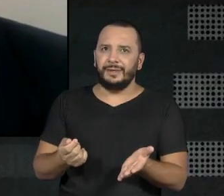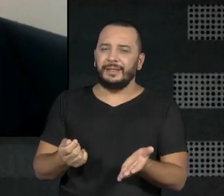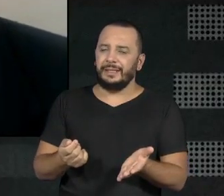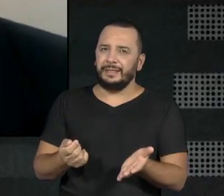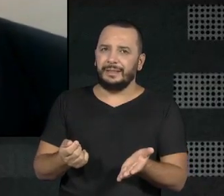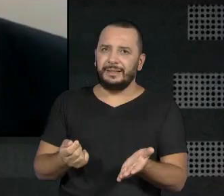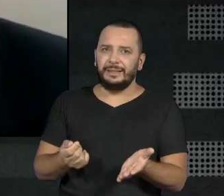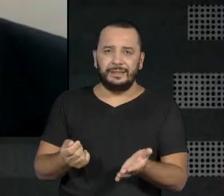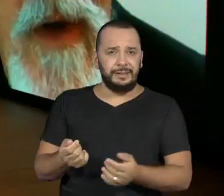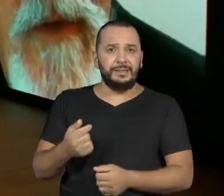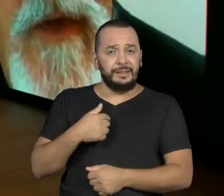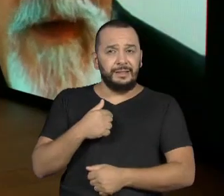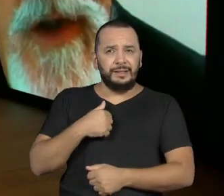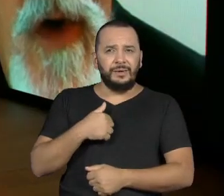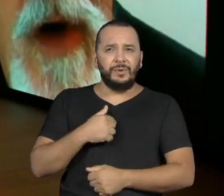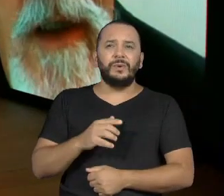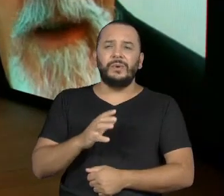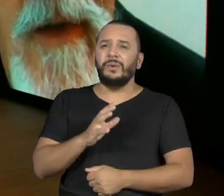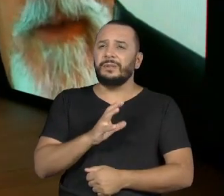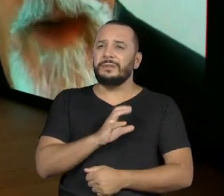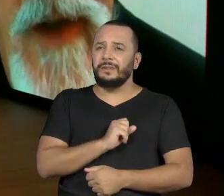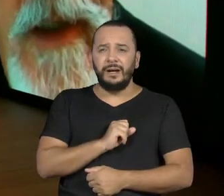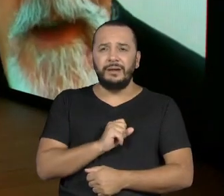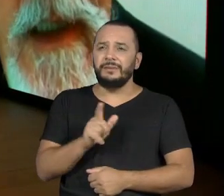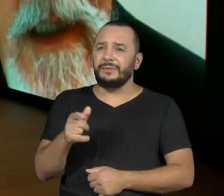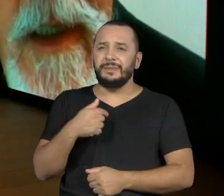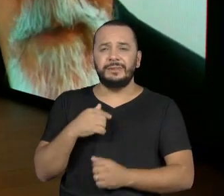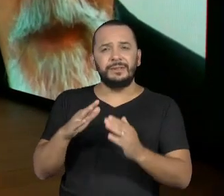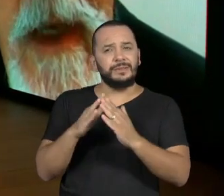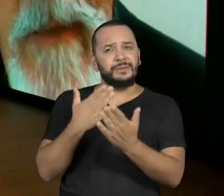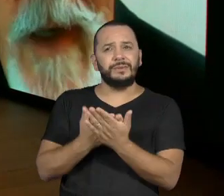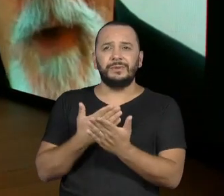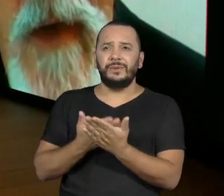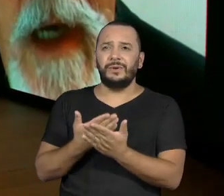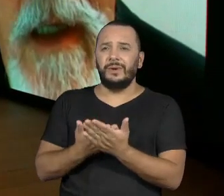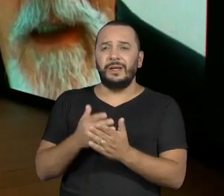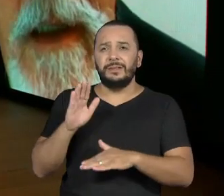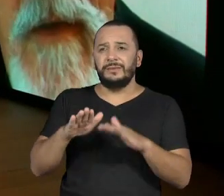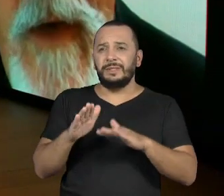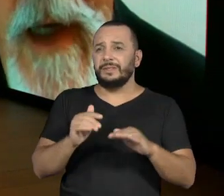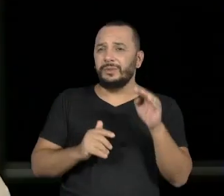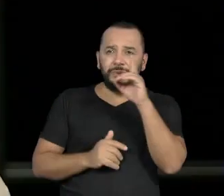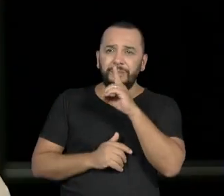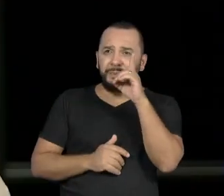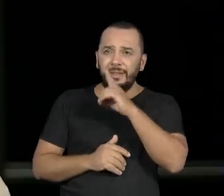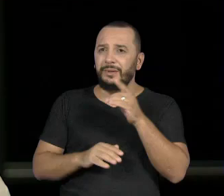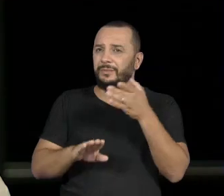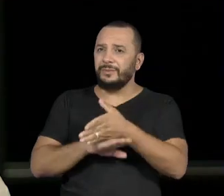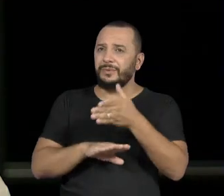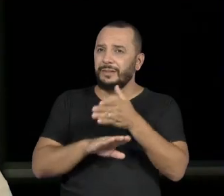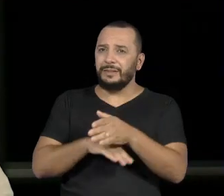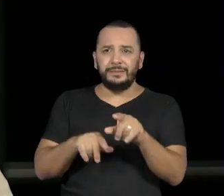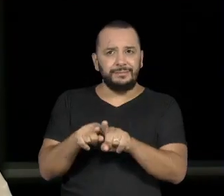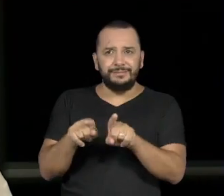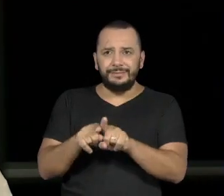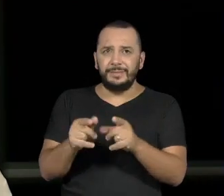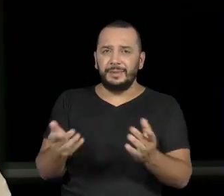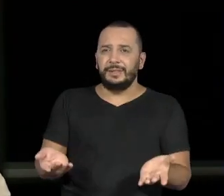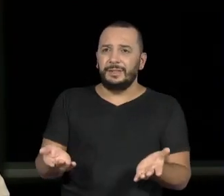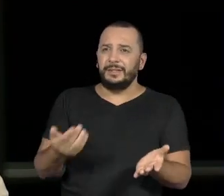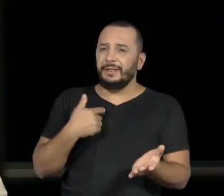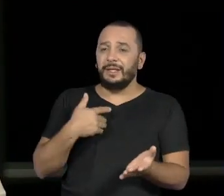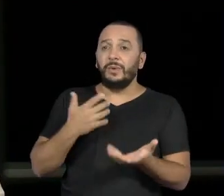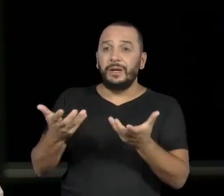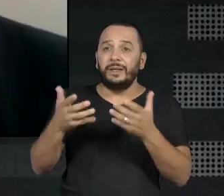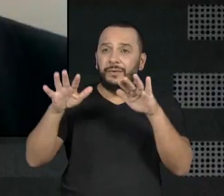tanto que eu estava no domingo e eu ficava na escola, no prédio ali da Náquateca. Eu ficava lá dentro. Eu queria ficar ali.